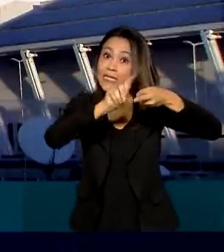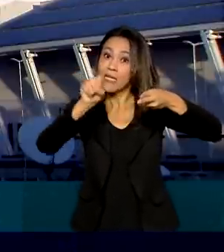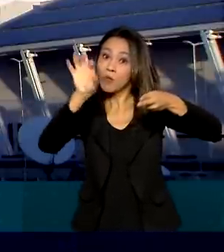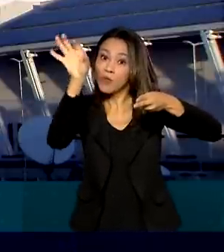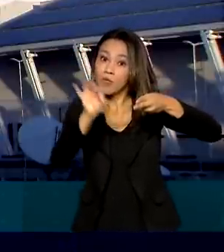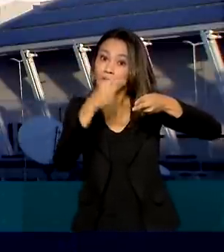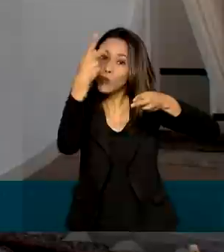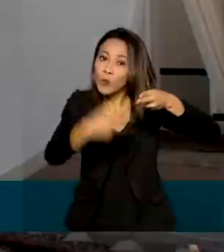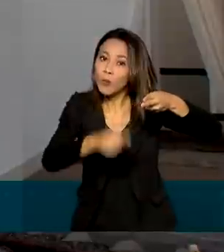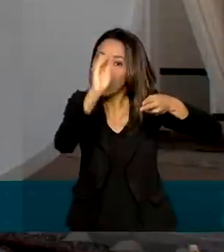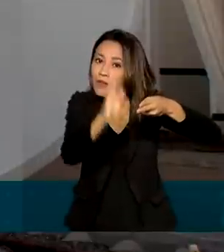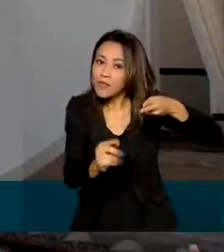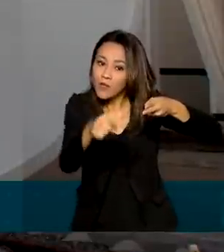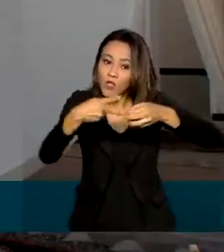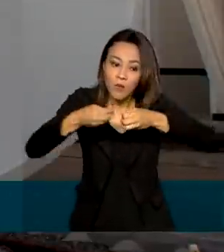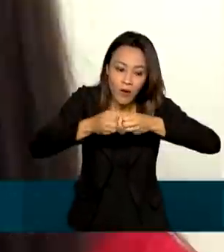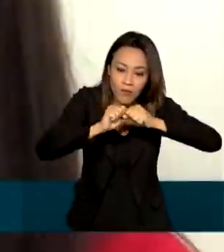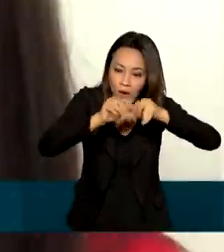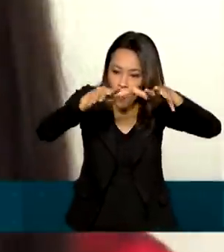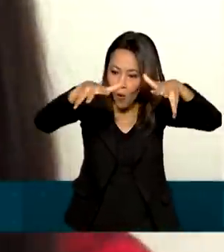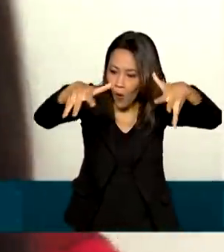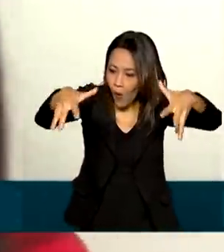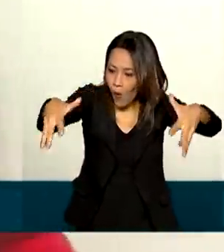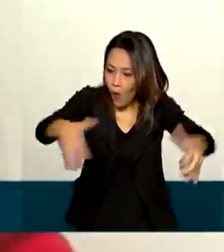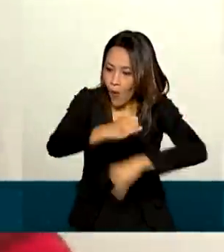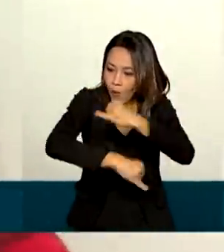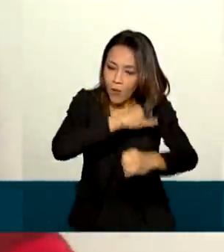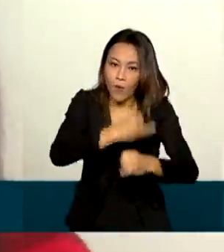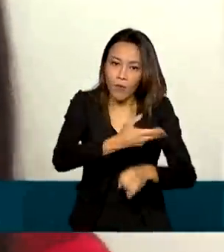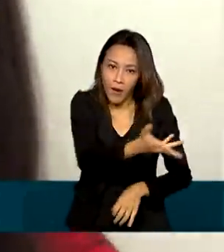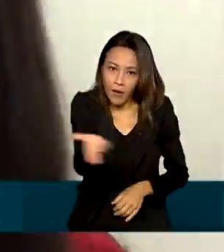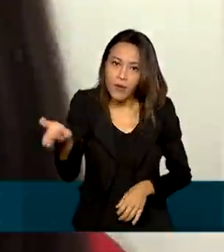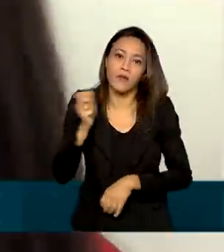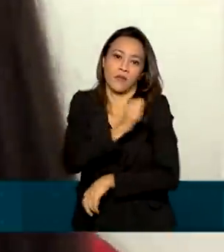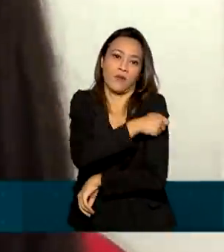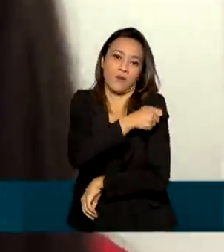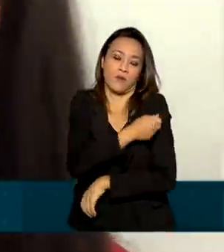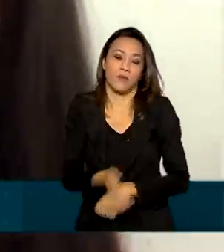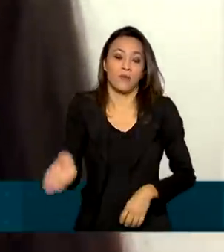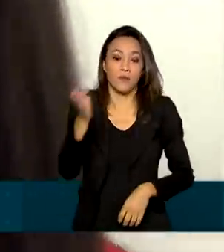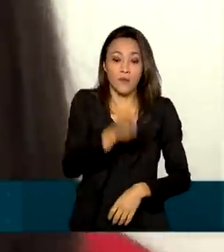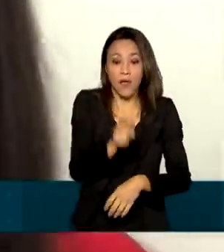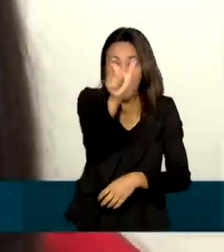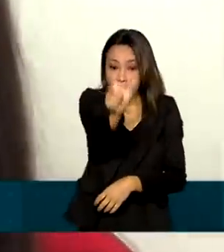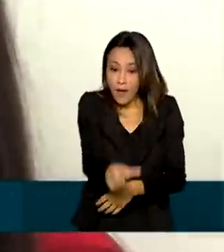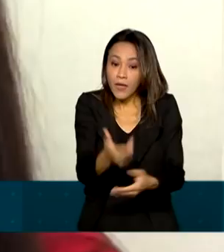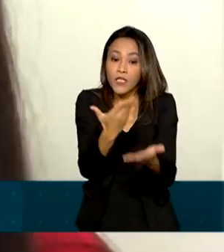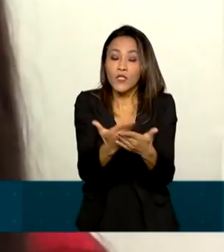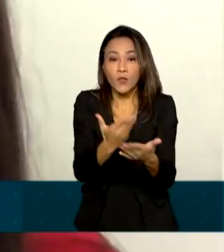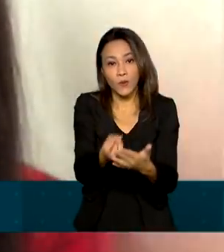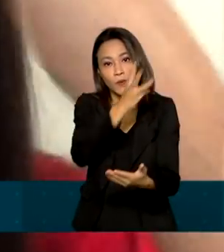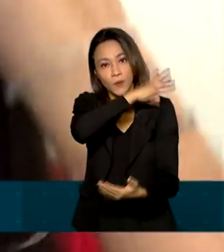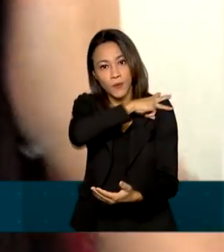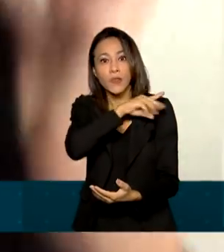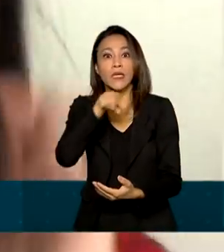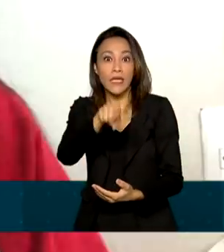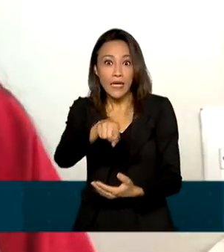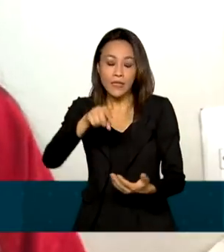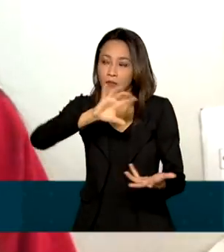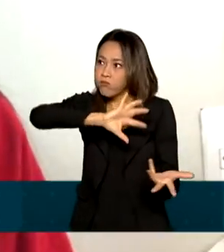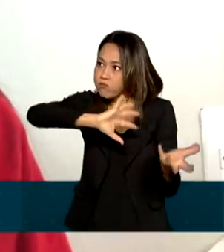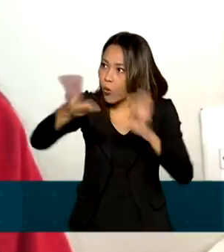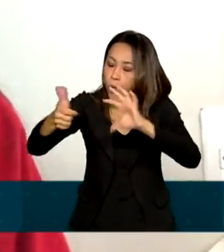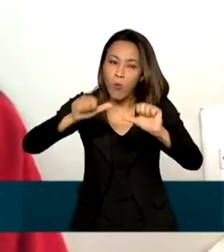estamos levando conectividade para esses estudantes. A Bianca, estudante do ensino médio, aposta que essa revolução veio para ficar.